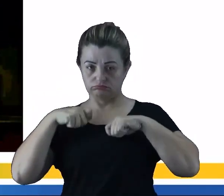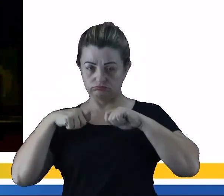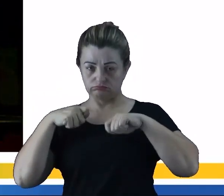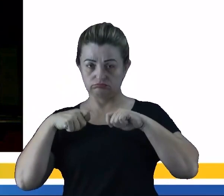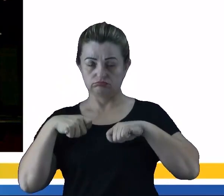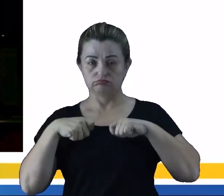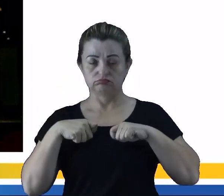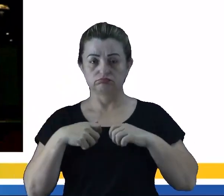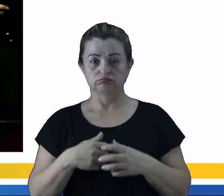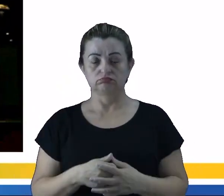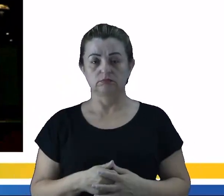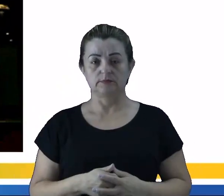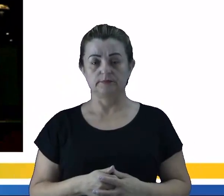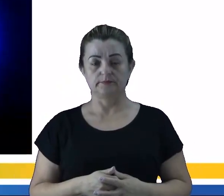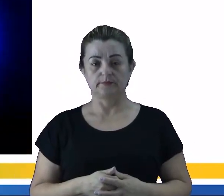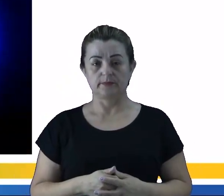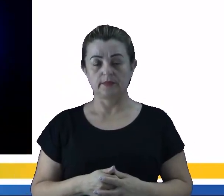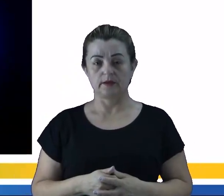ser um comburente.